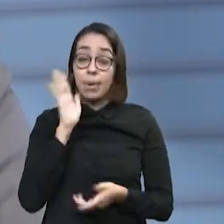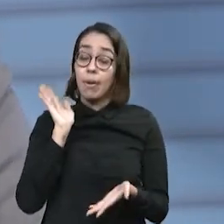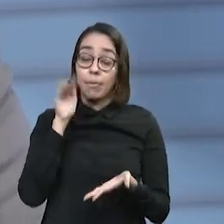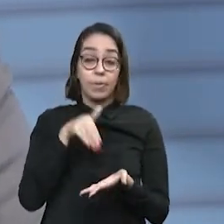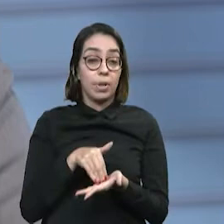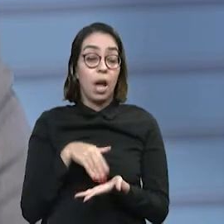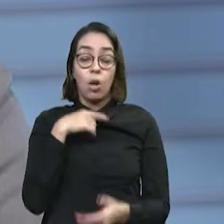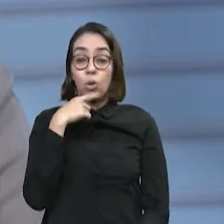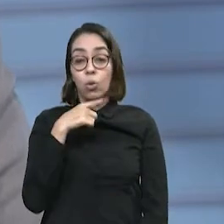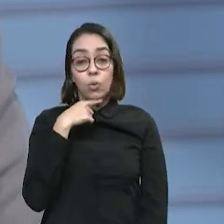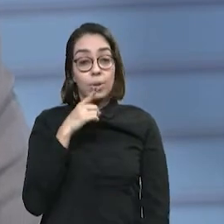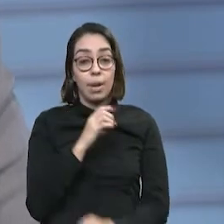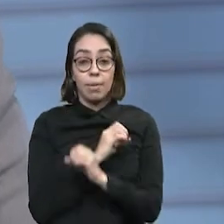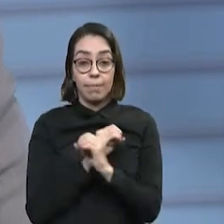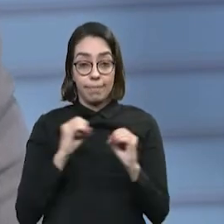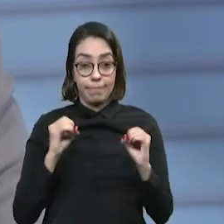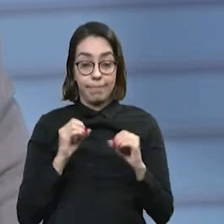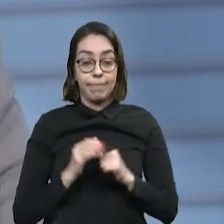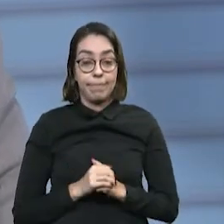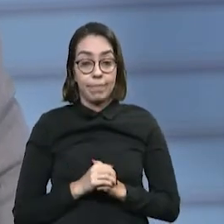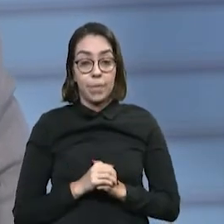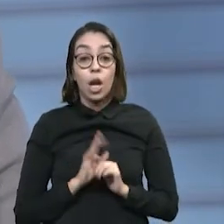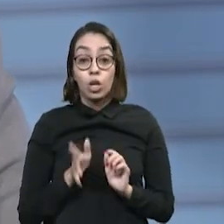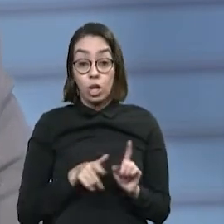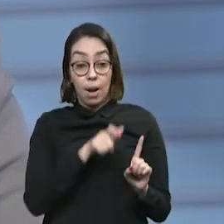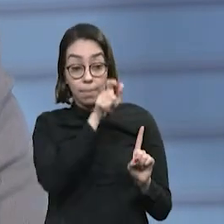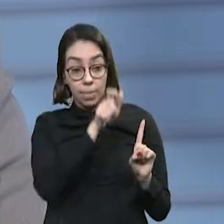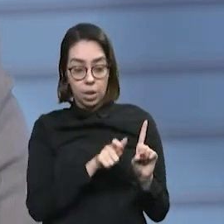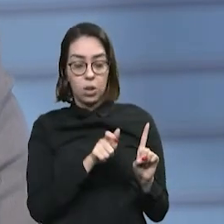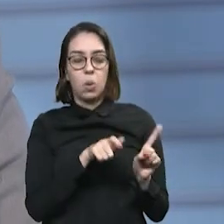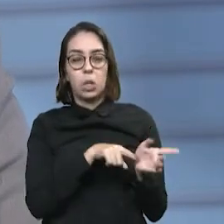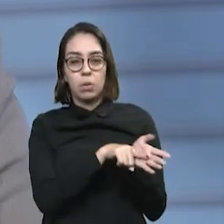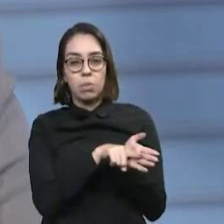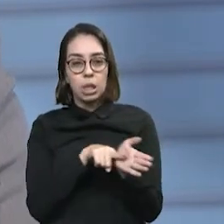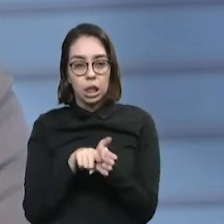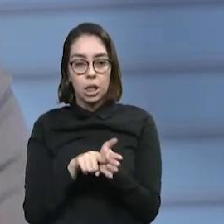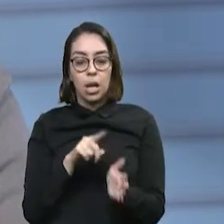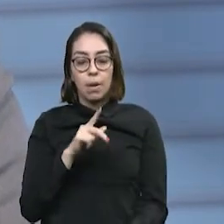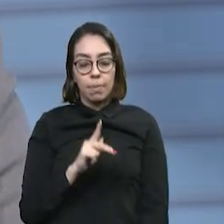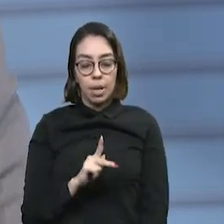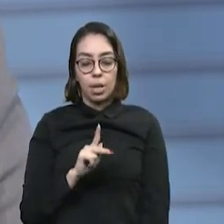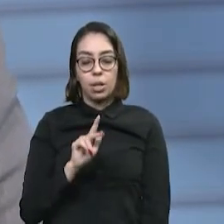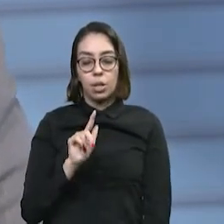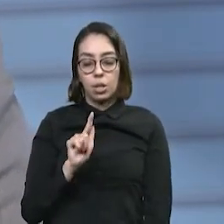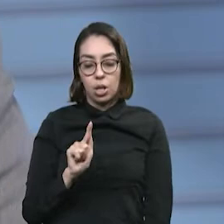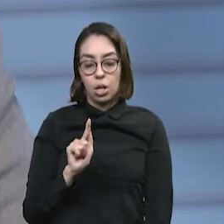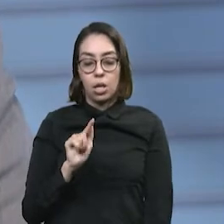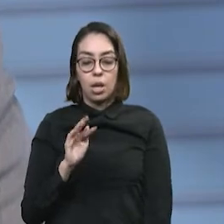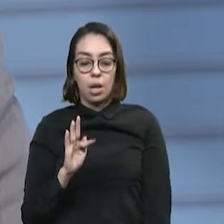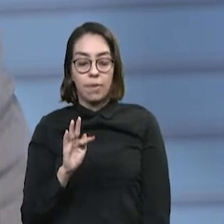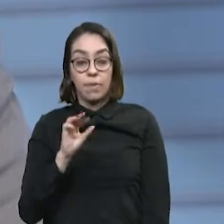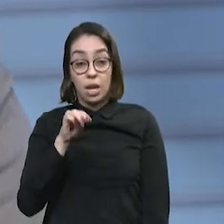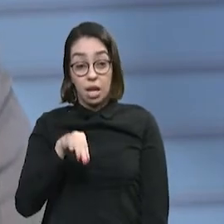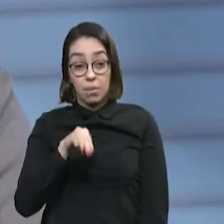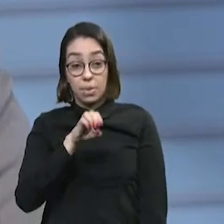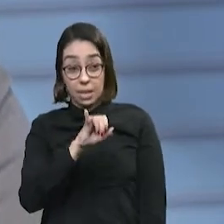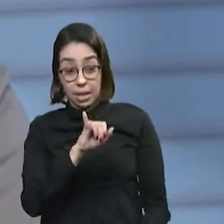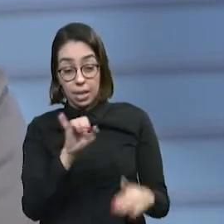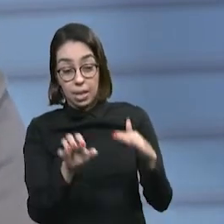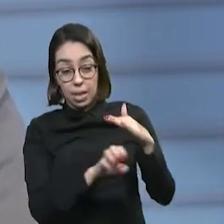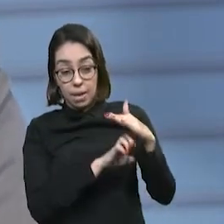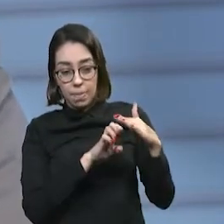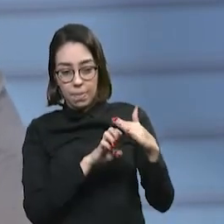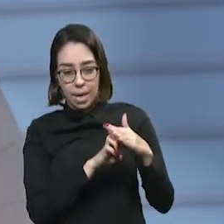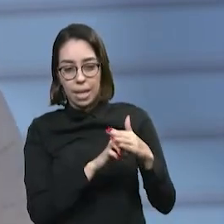Exatamente. Então, essa figura, inclusive, hoje, é até mapeada pela PGFN e é vista com maus olhos. Aquela empresa que já está esperando